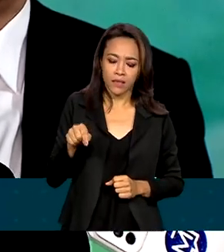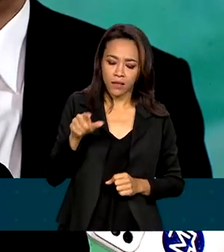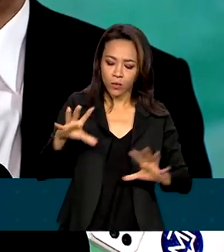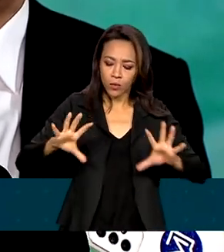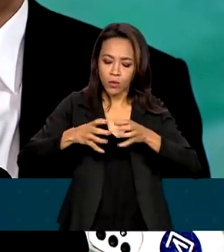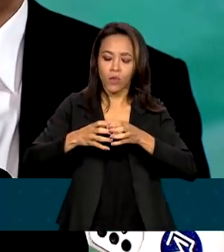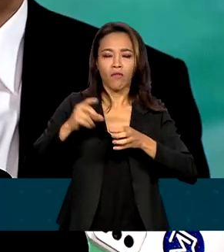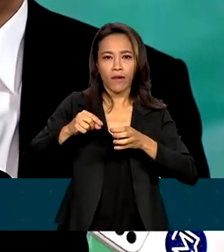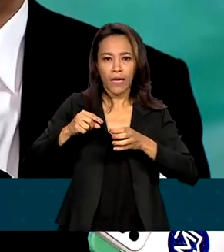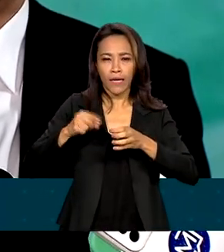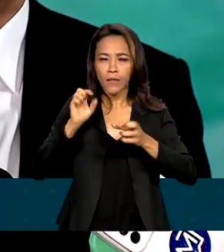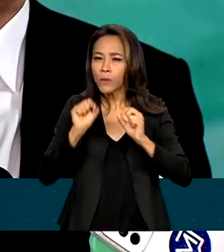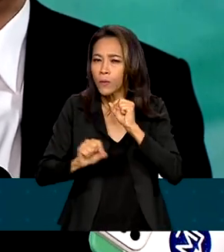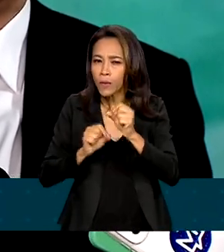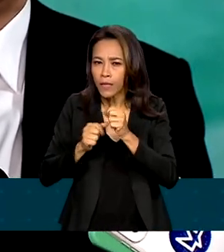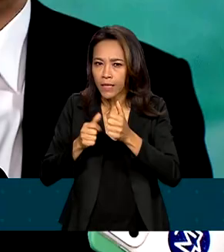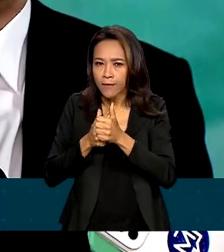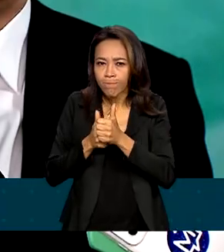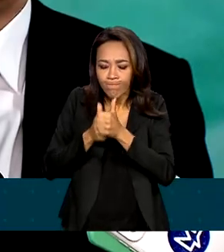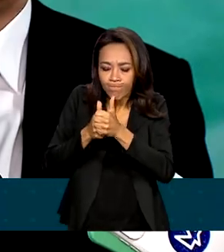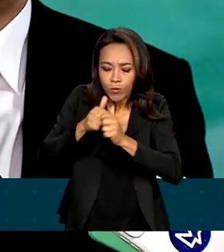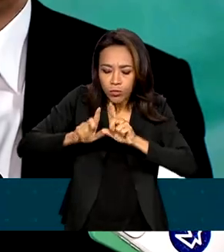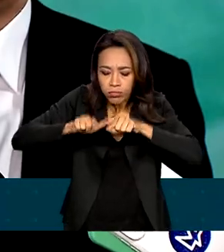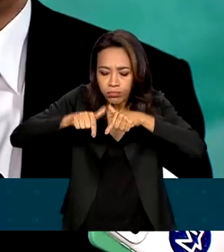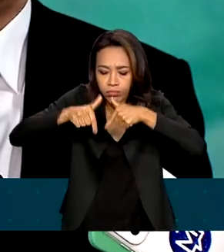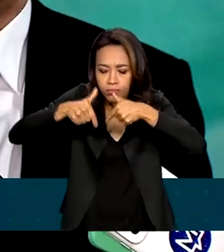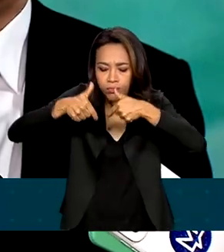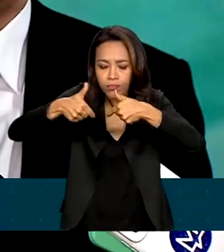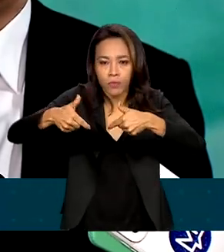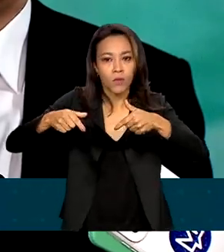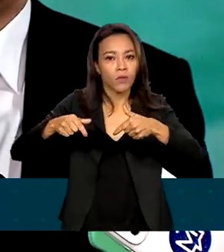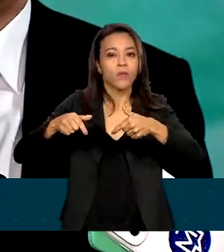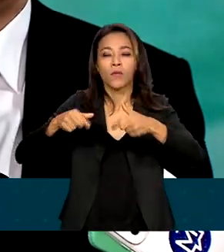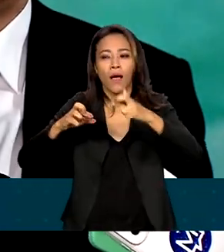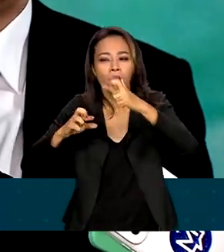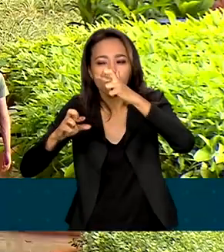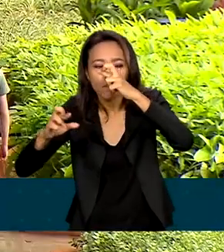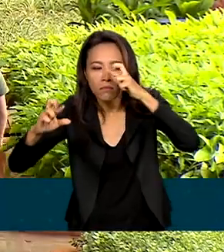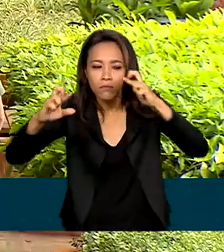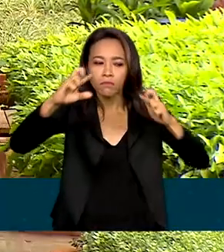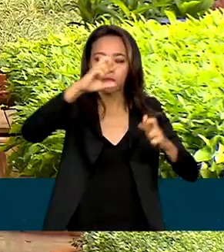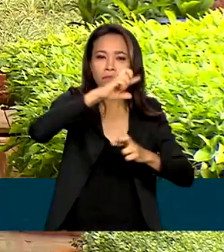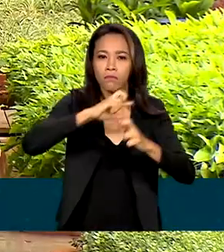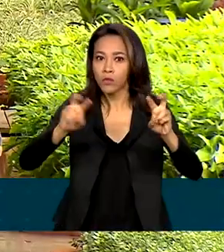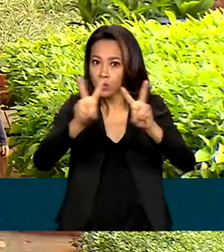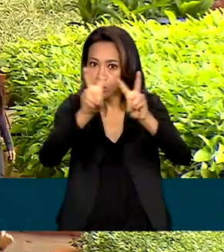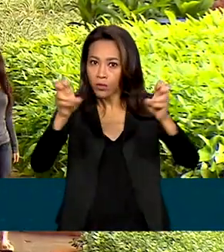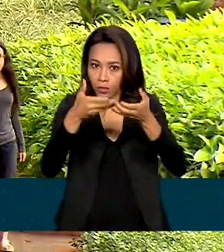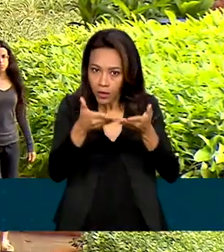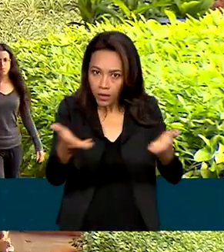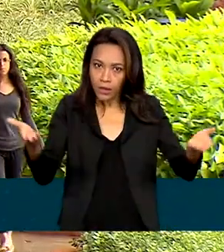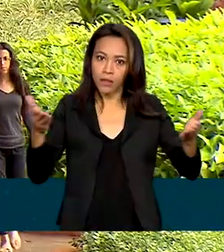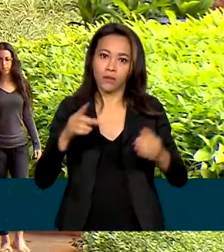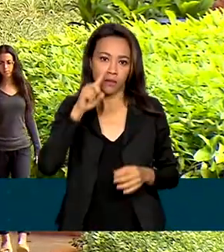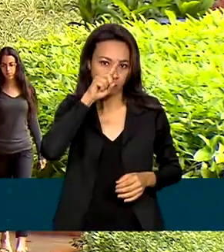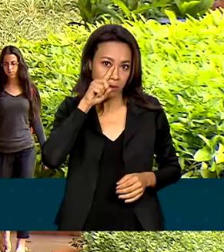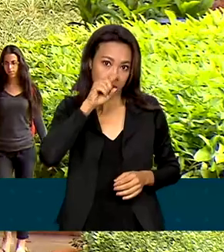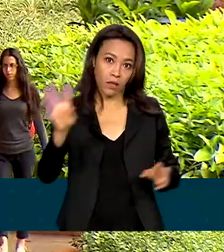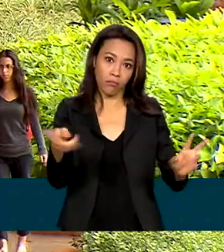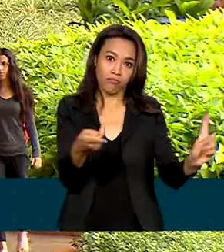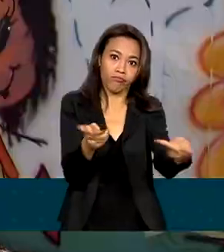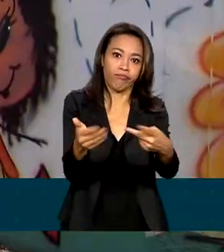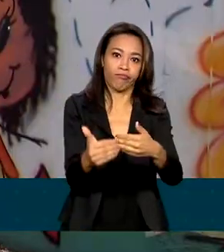próximos dias, exclusivamente, a monitoramento dessas ameaças. O decreto do governo também estabelece ações